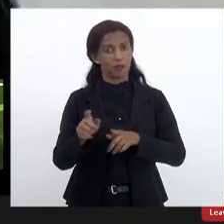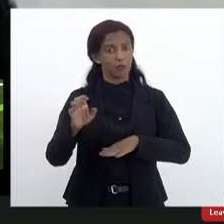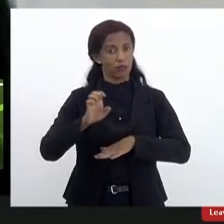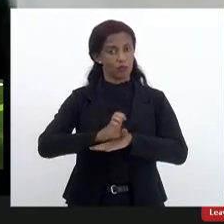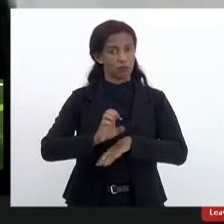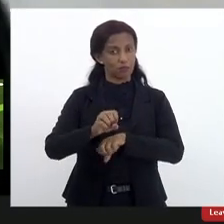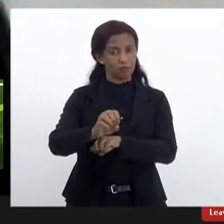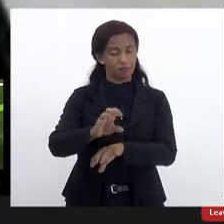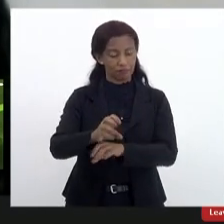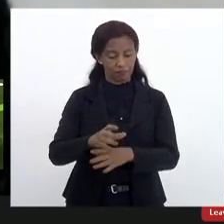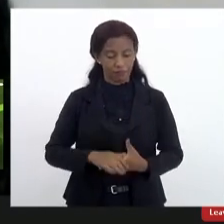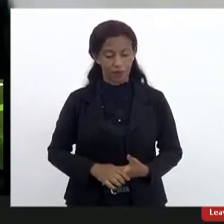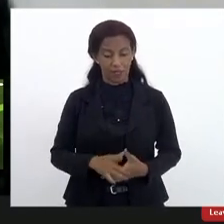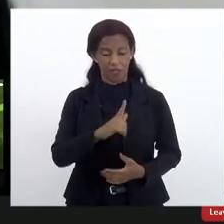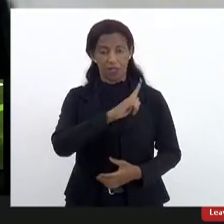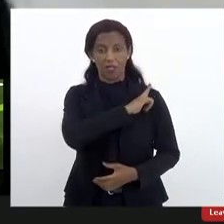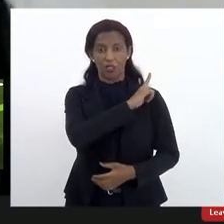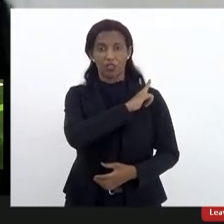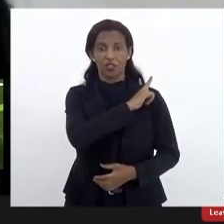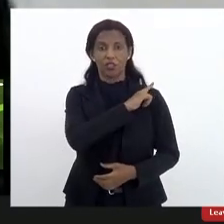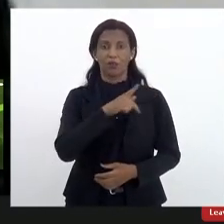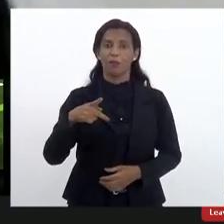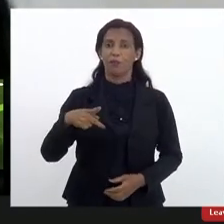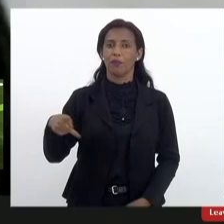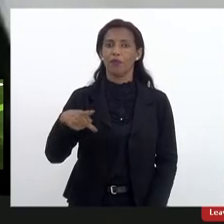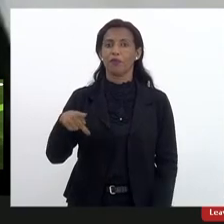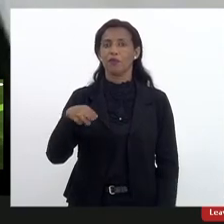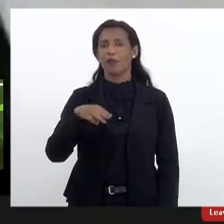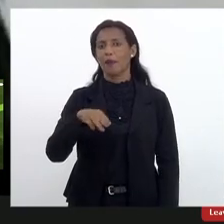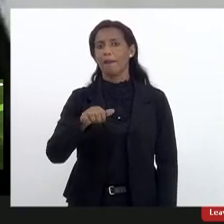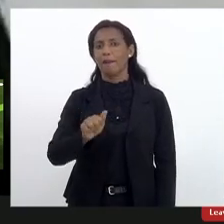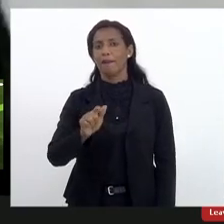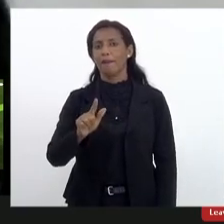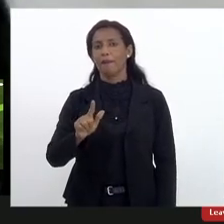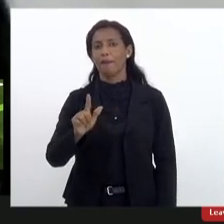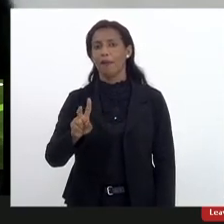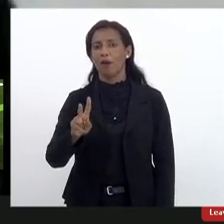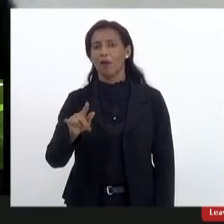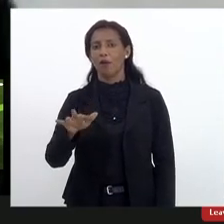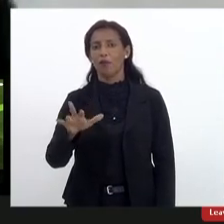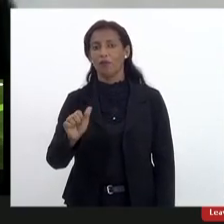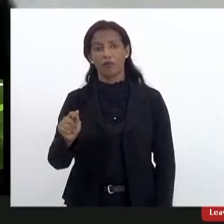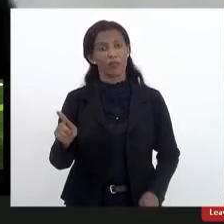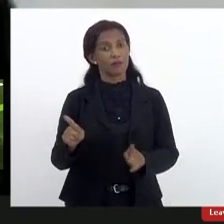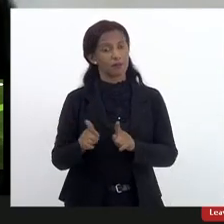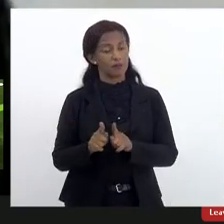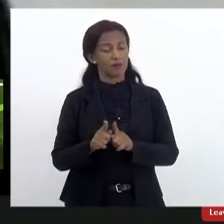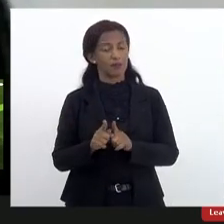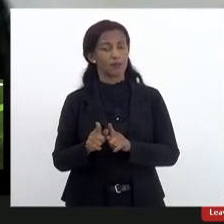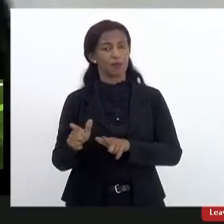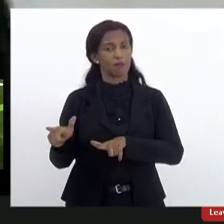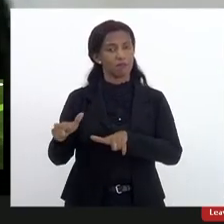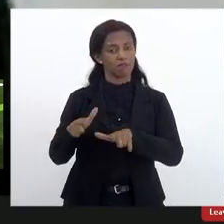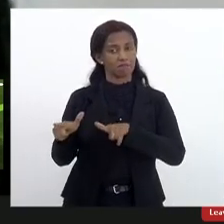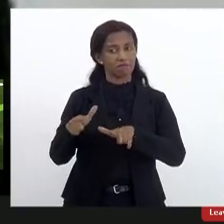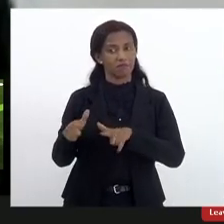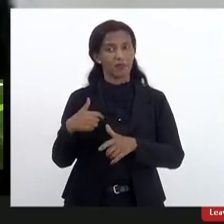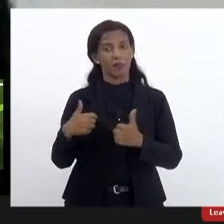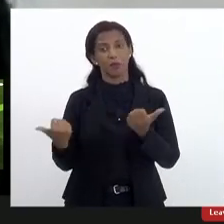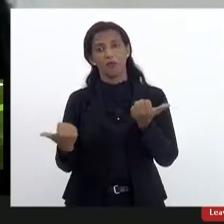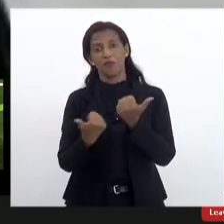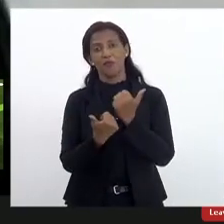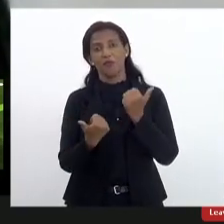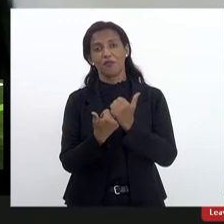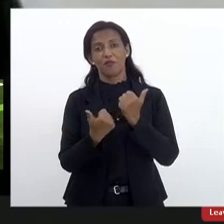e na gestão da professora Malvina no último período de gestão dela também fui vice